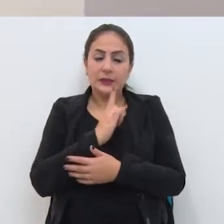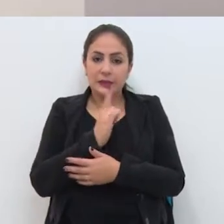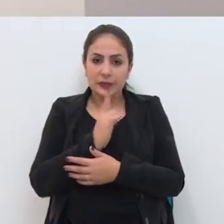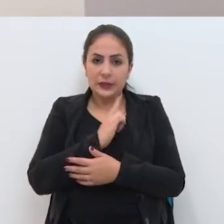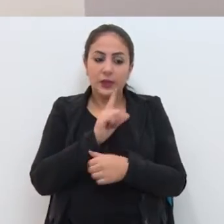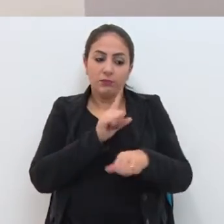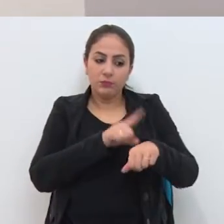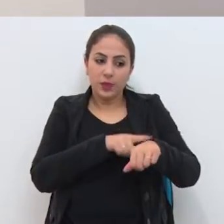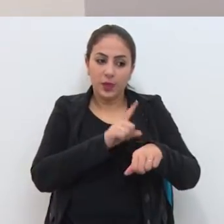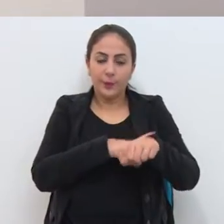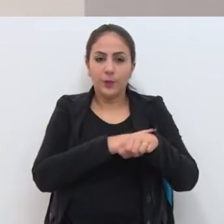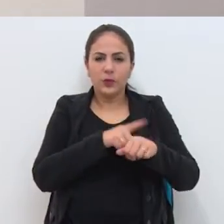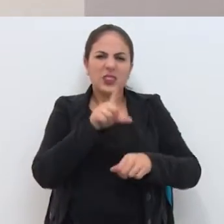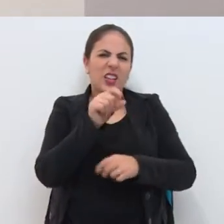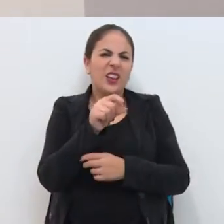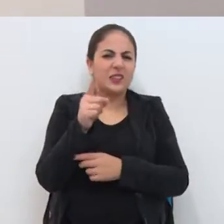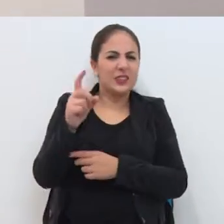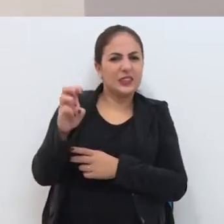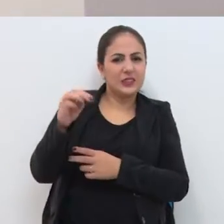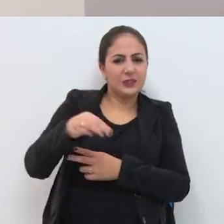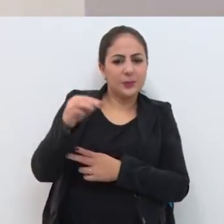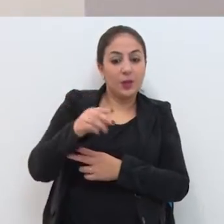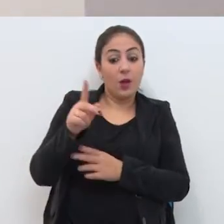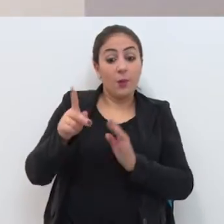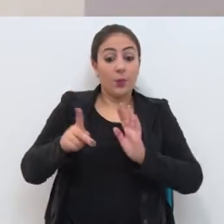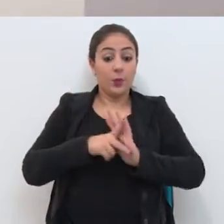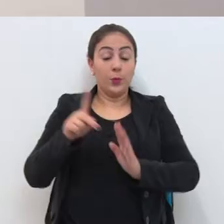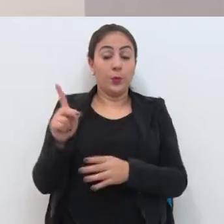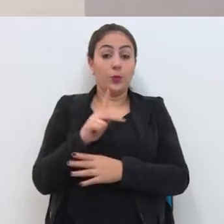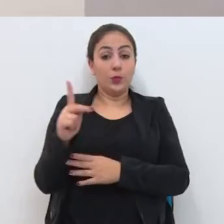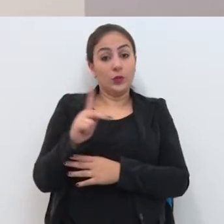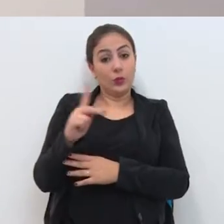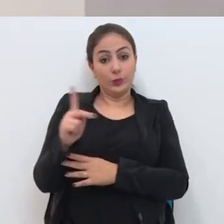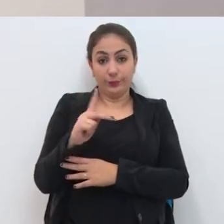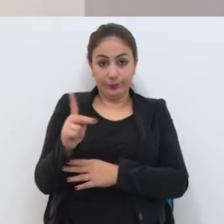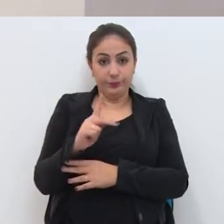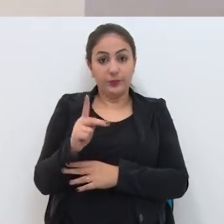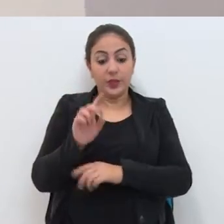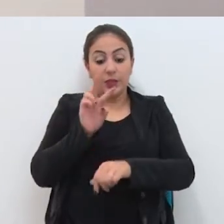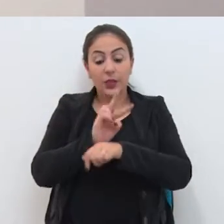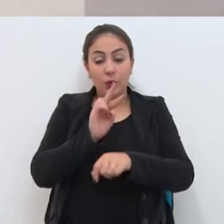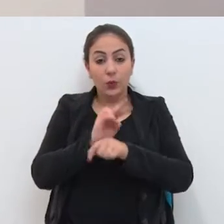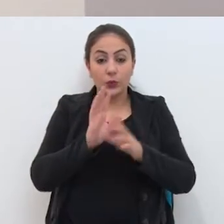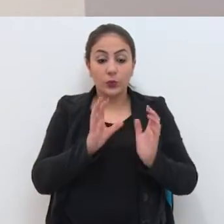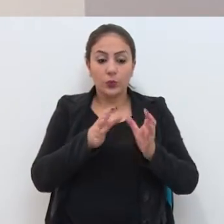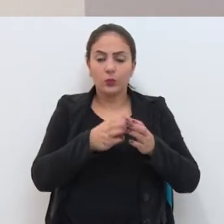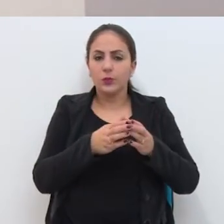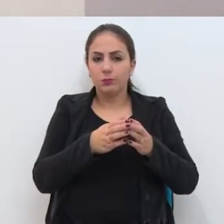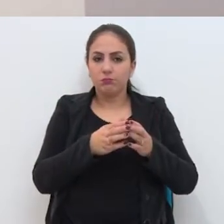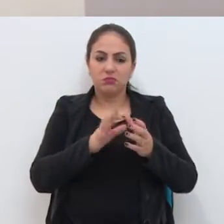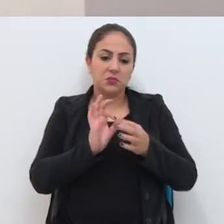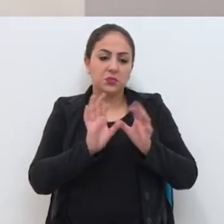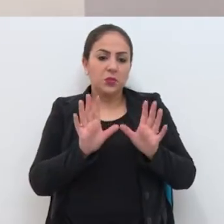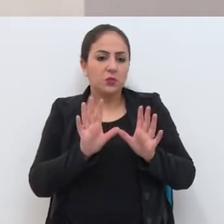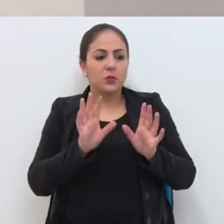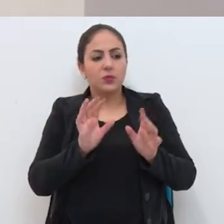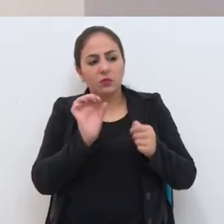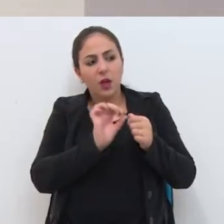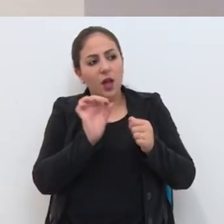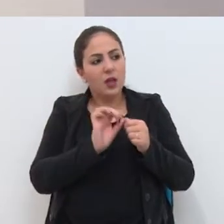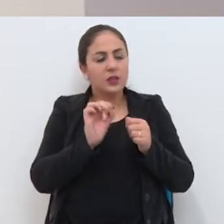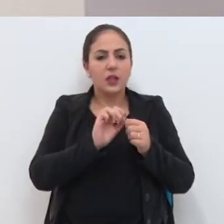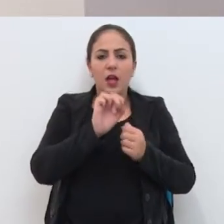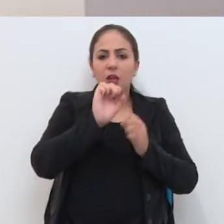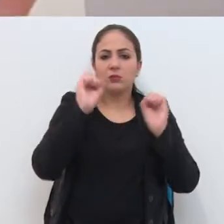possuem algum tempo De 10 a 15 minutos A própria professora titular Que cuida das turmas Acaba se disponibilizando